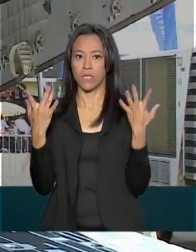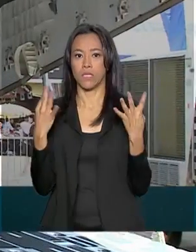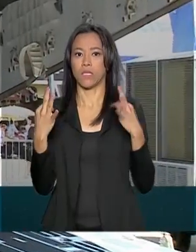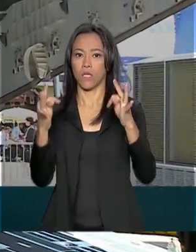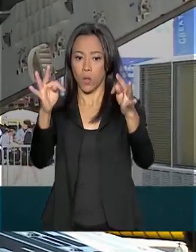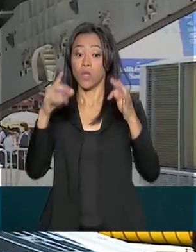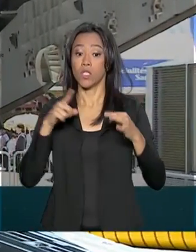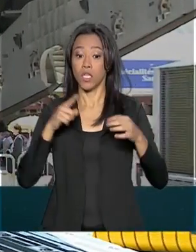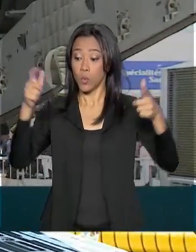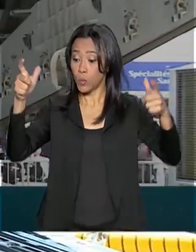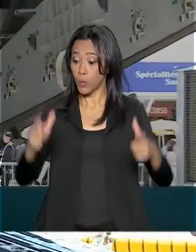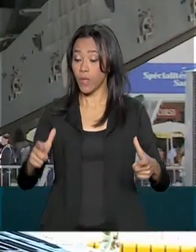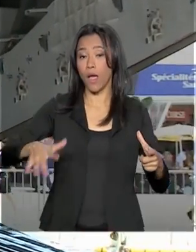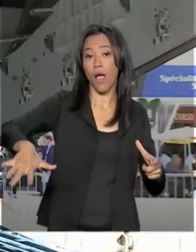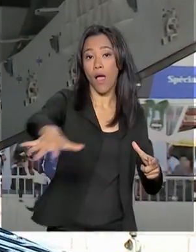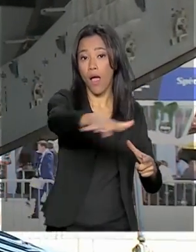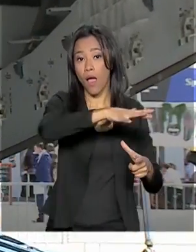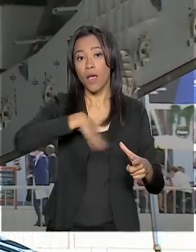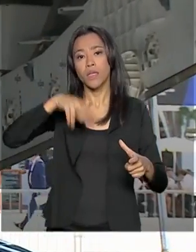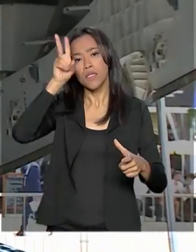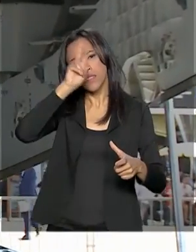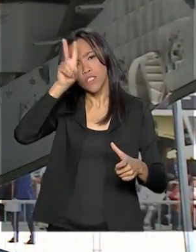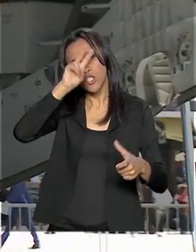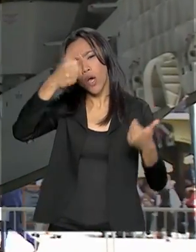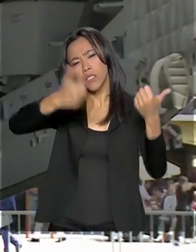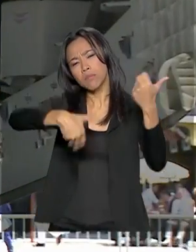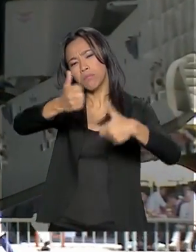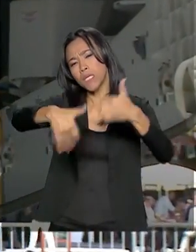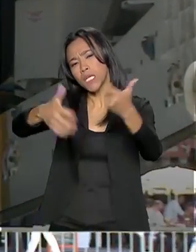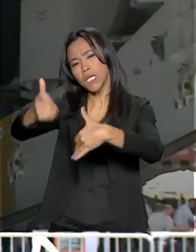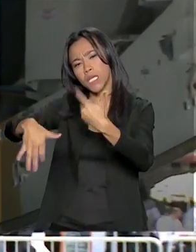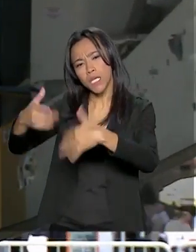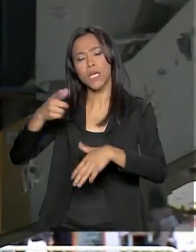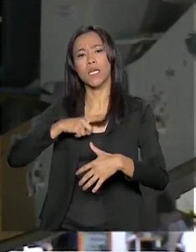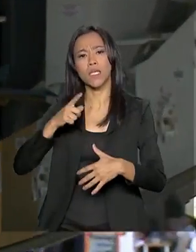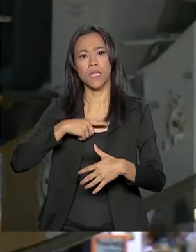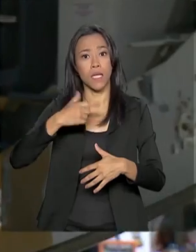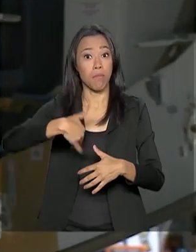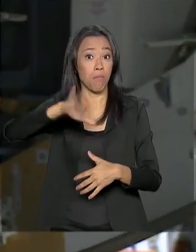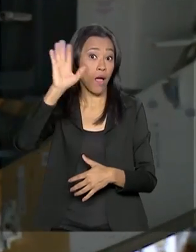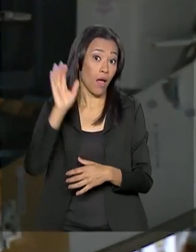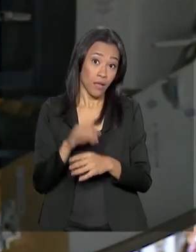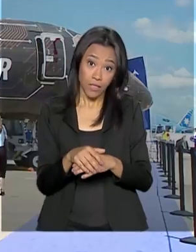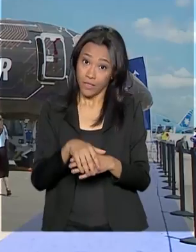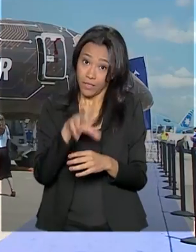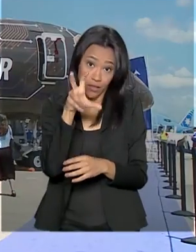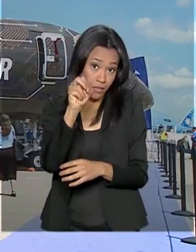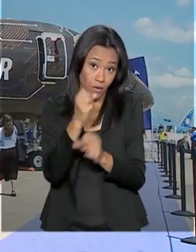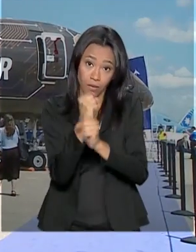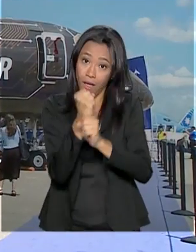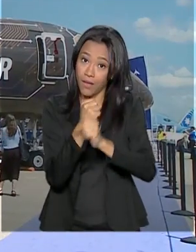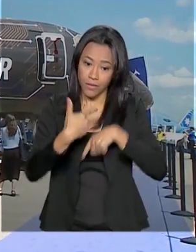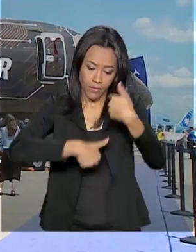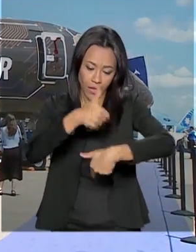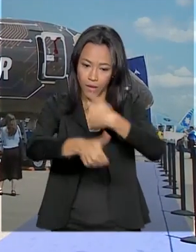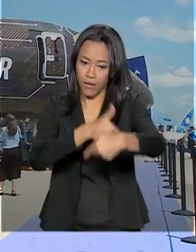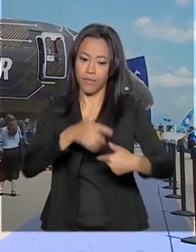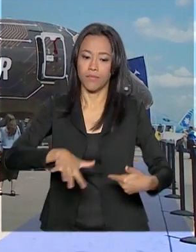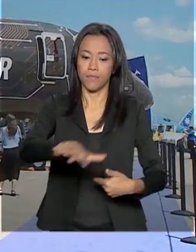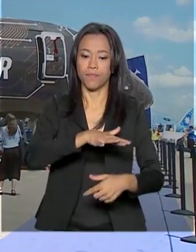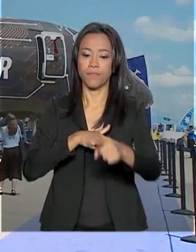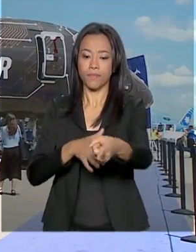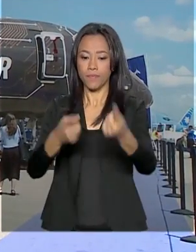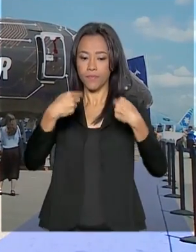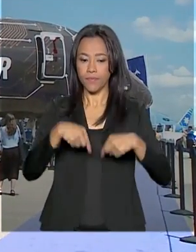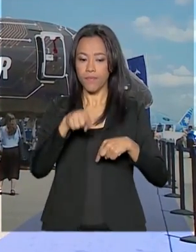pavilhão dedicado à história da empresa que há meio século atua na indústria da aviação. Durante o evento, a Agência